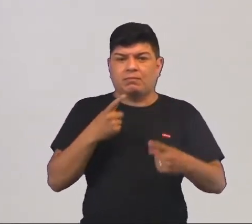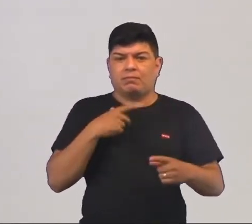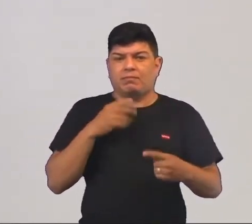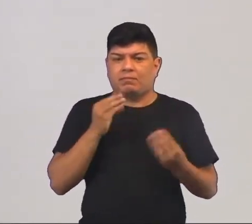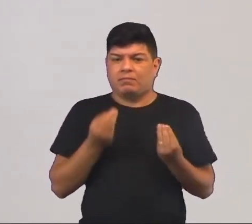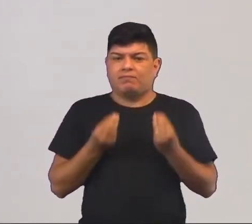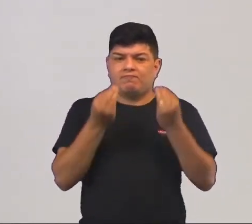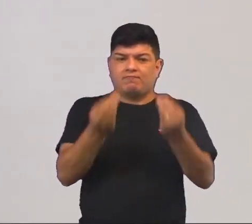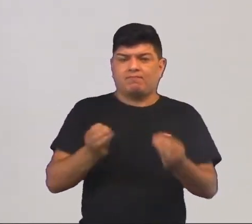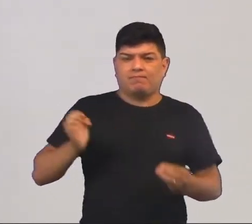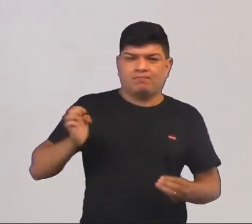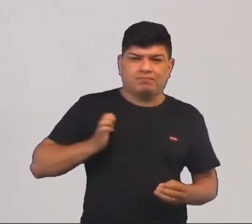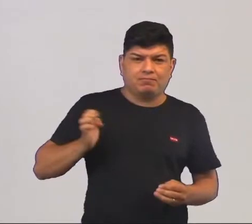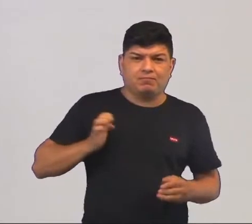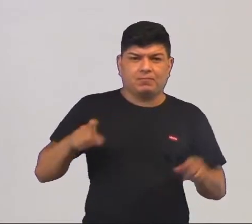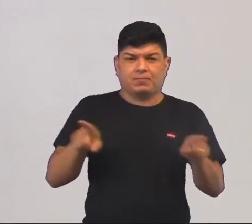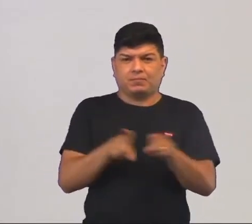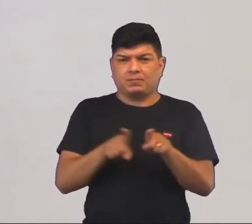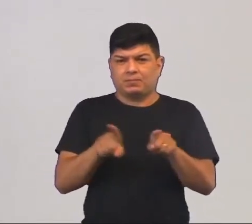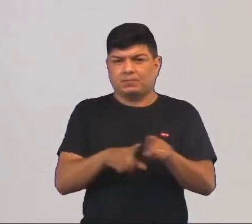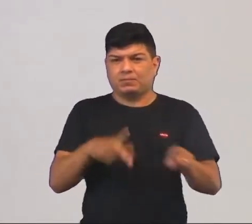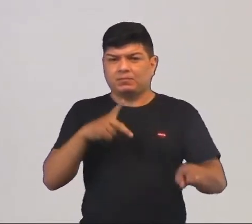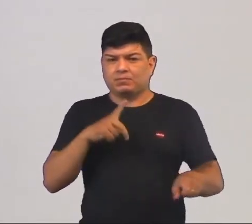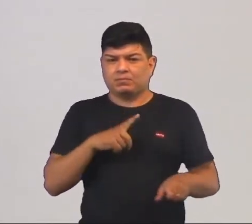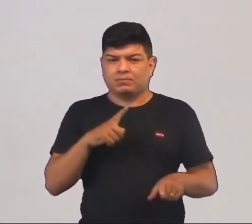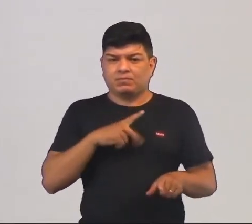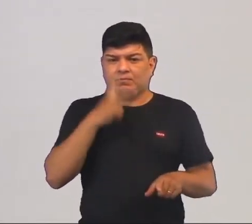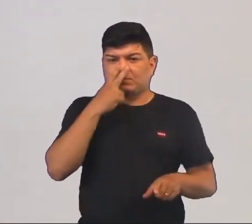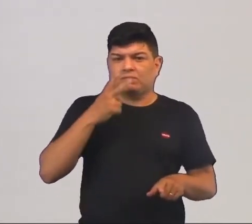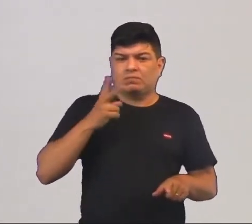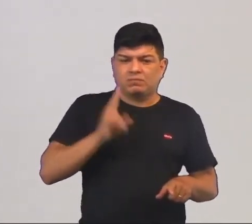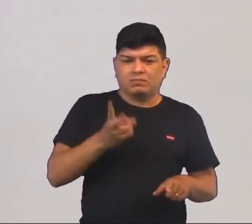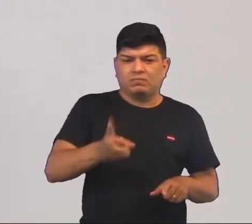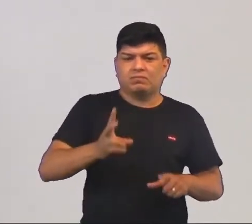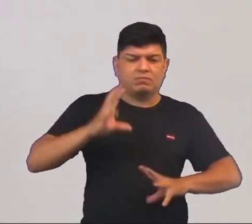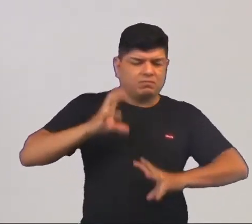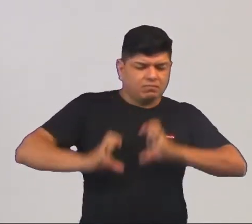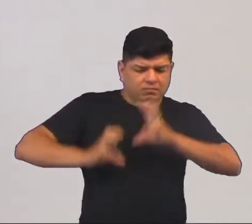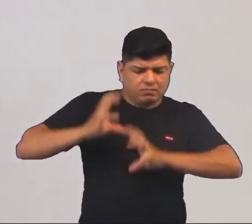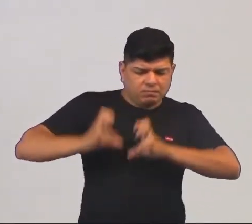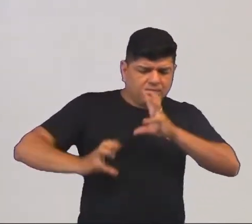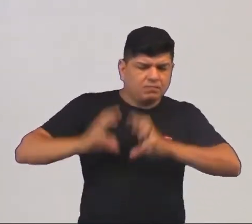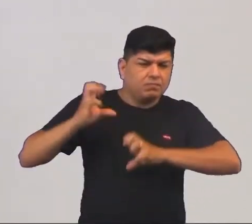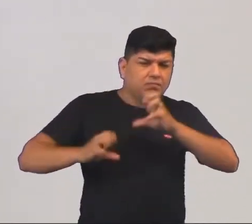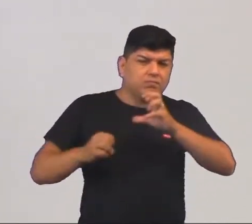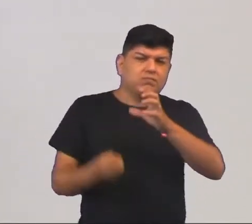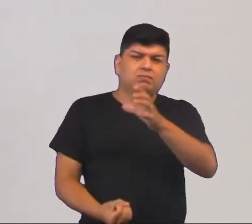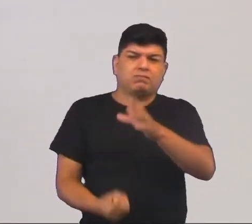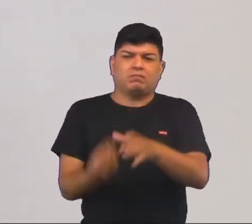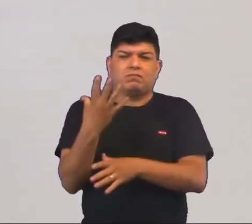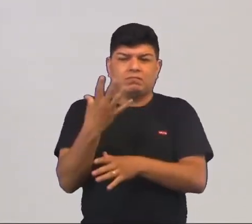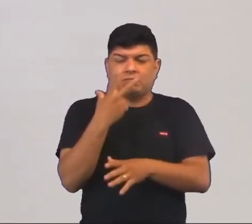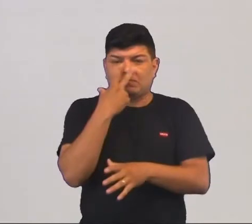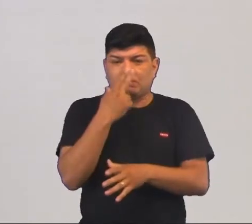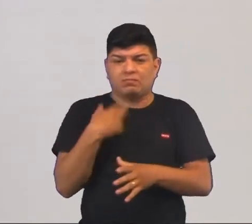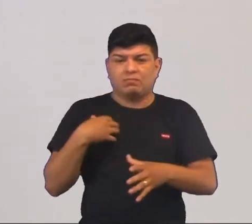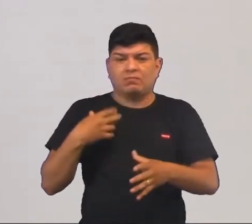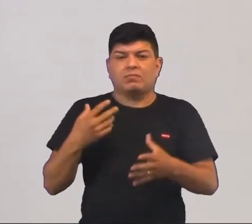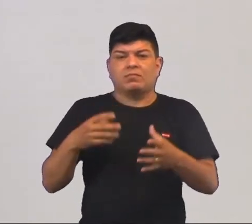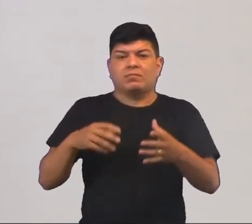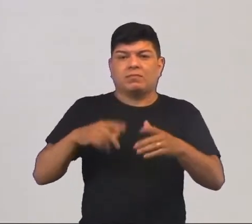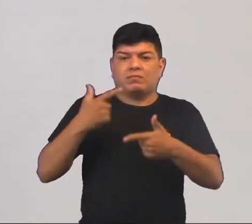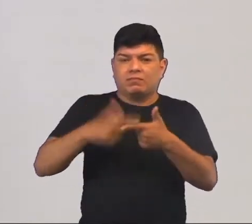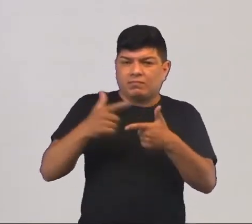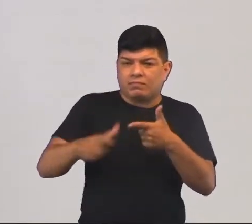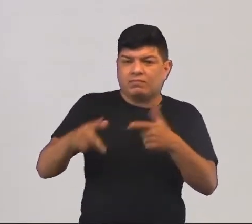oferecem muitas riquezas minerais estão em constante conflitos, muitos desses conflitos criados para criar instabilidade